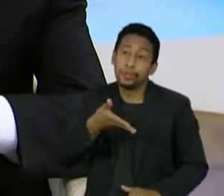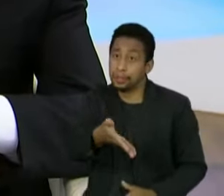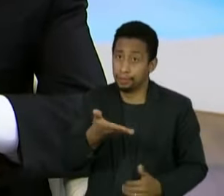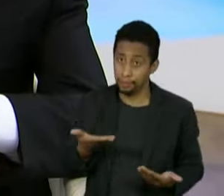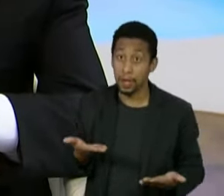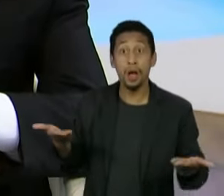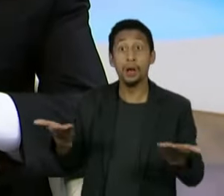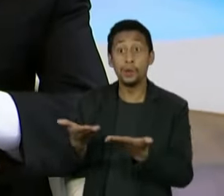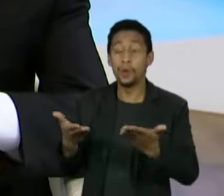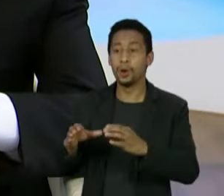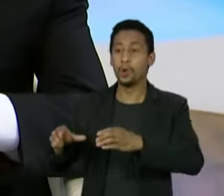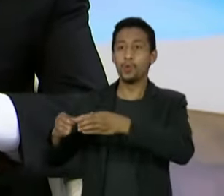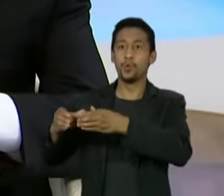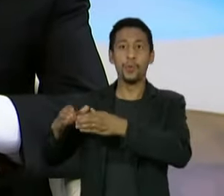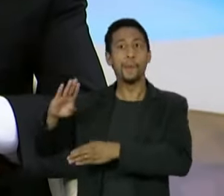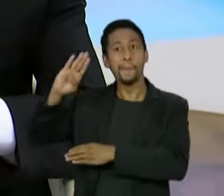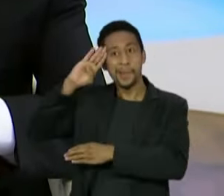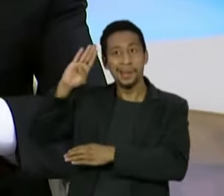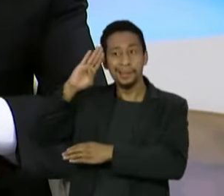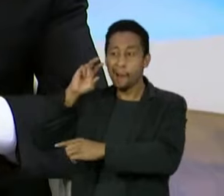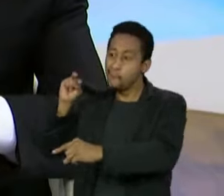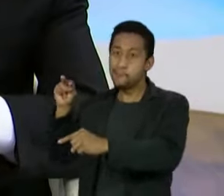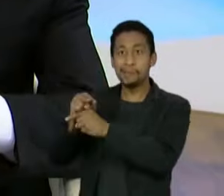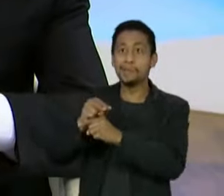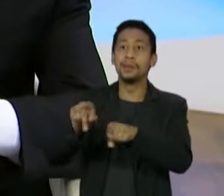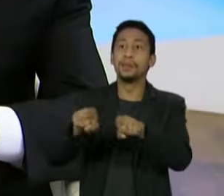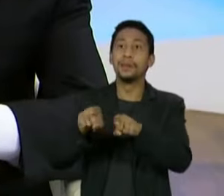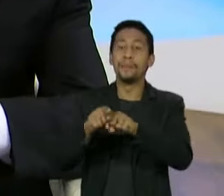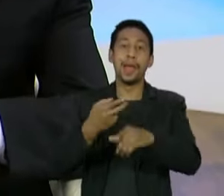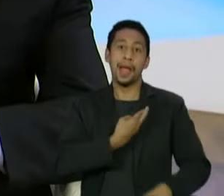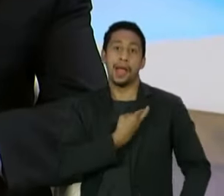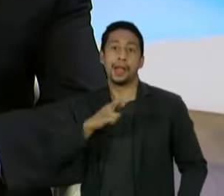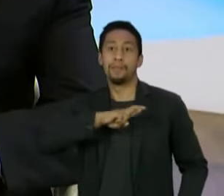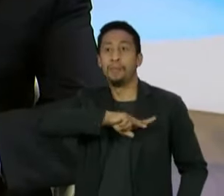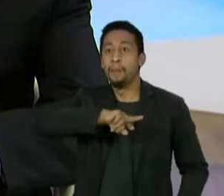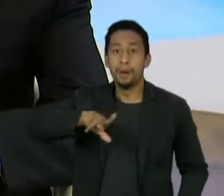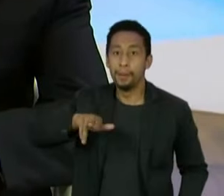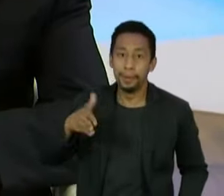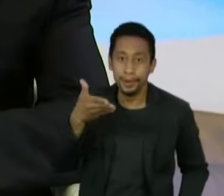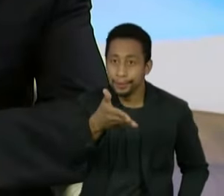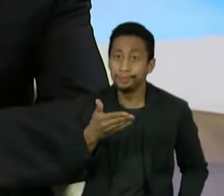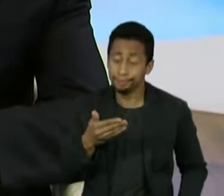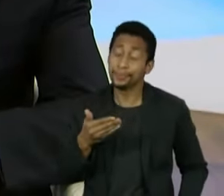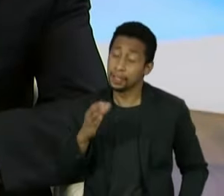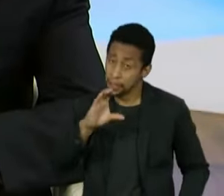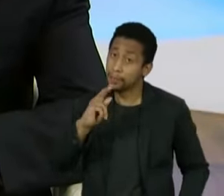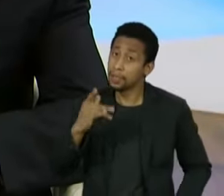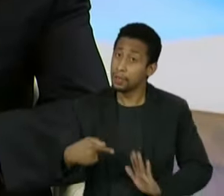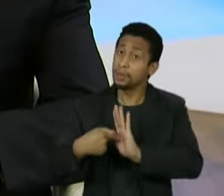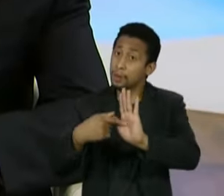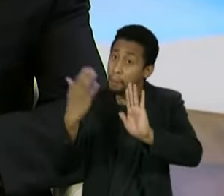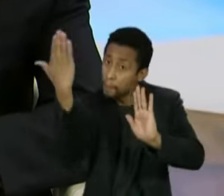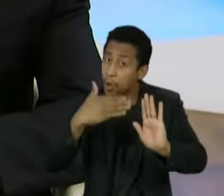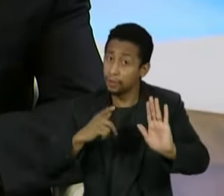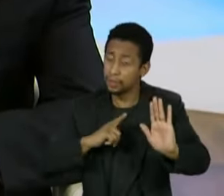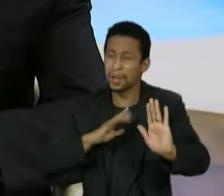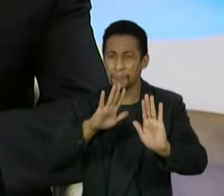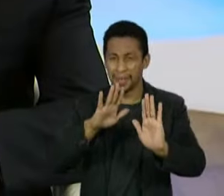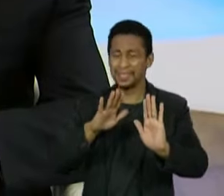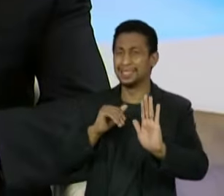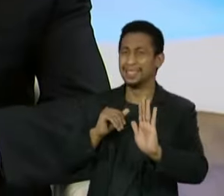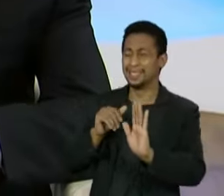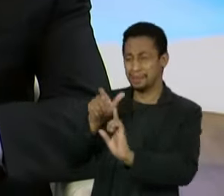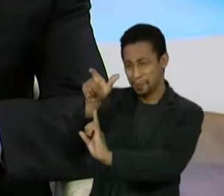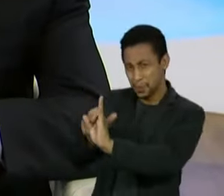militares, de entidades, de pseudo-religiosos. A gente viu isso claramente provado na CPI. Mas eu não consegui identificar a blindagem, não. Acho que